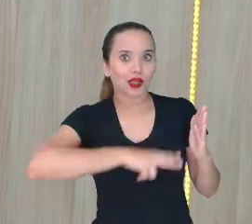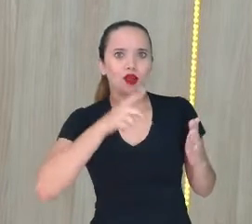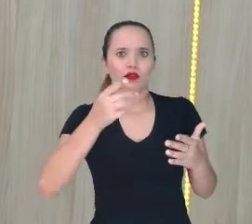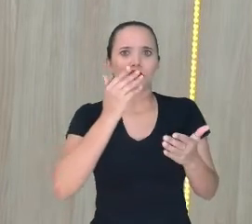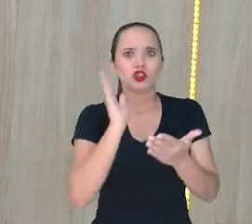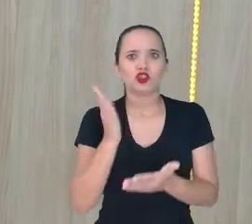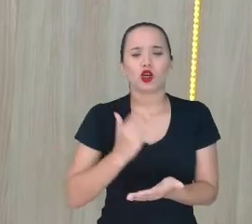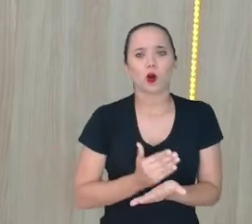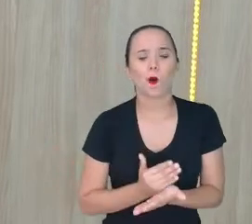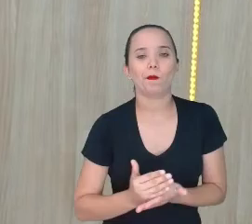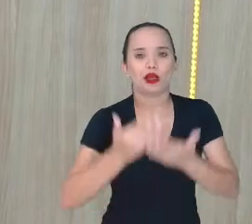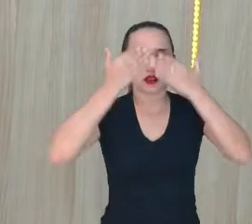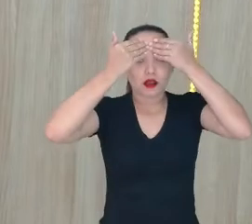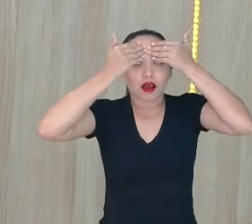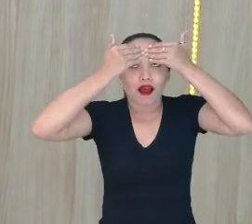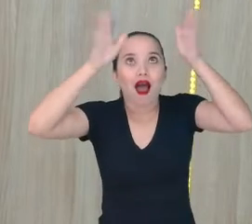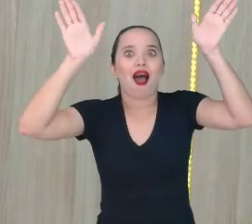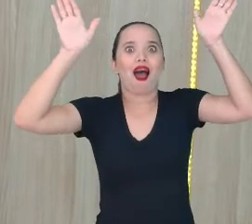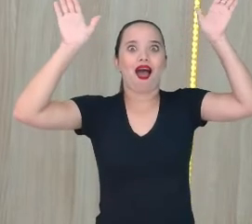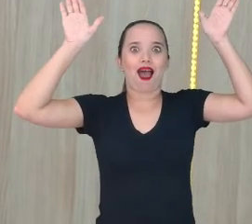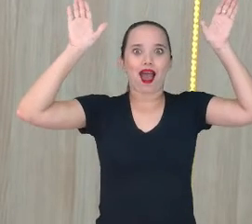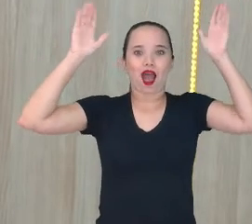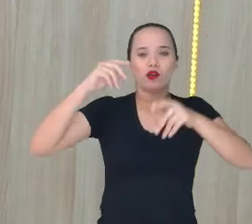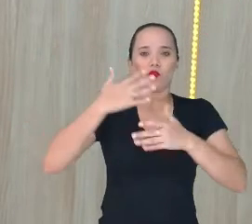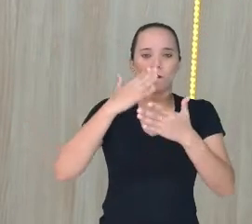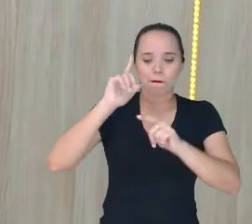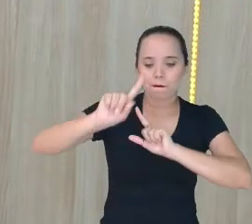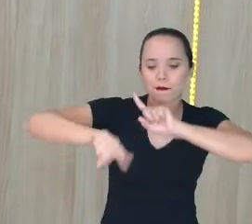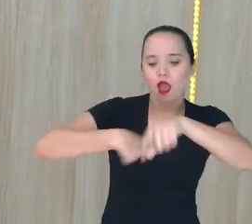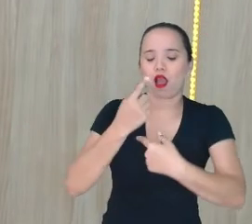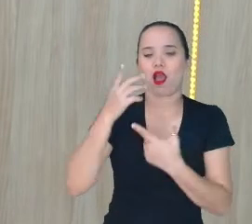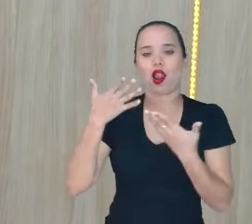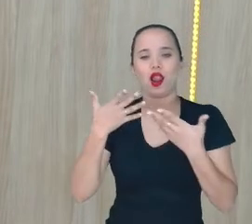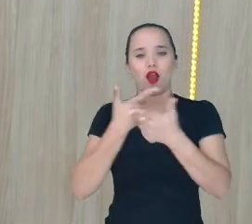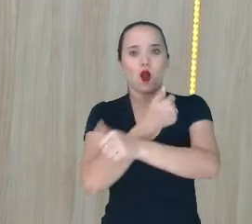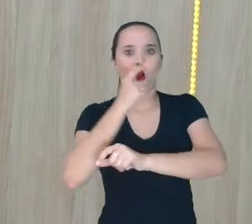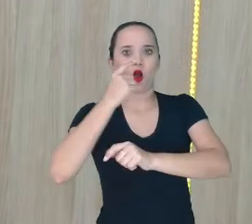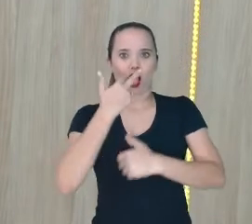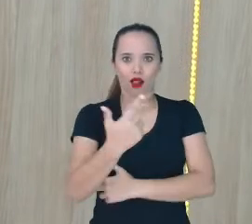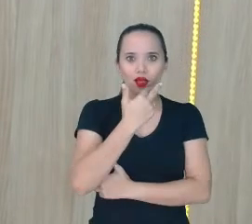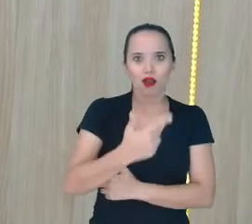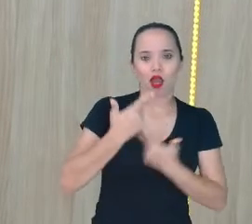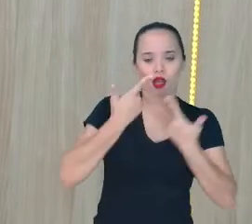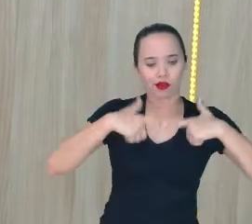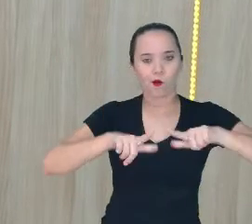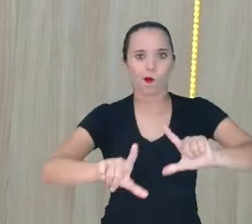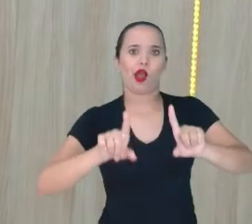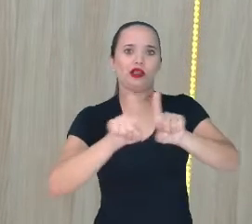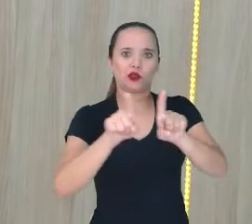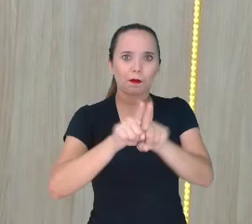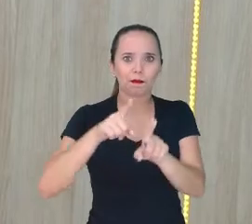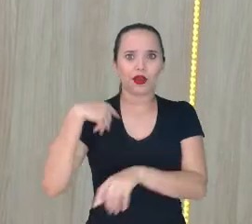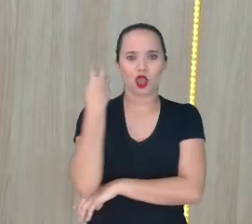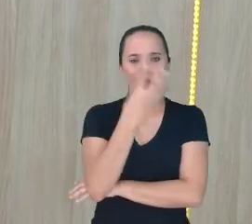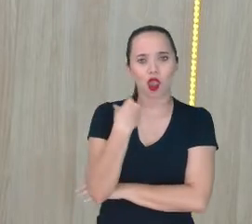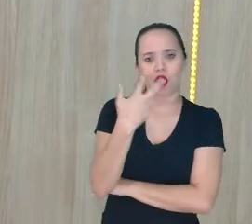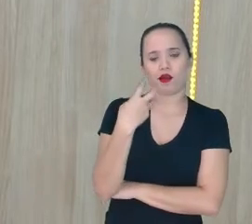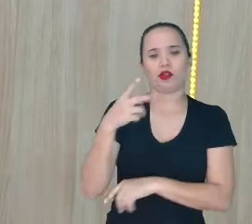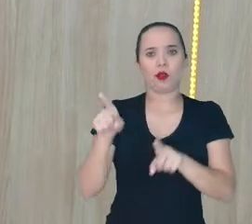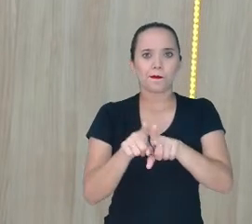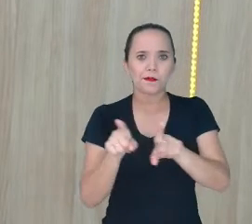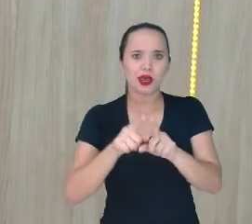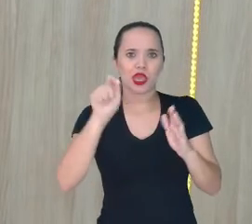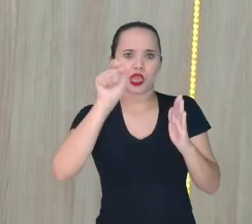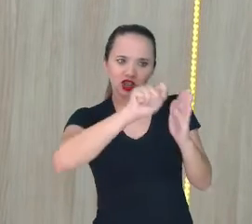mente E já abre um campo Você melhora A sua linguagem Já melhora a sua dicção Já melhora o seu vocabulário O texto também Exatamente